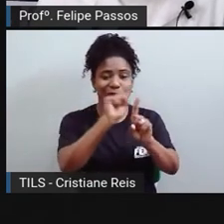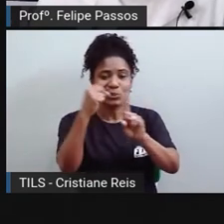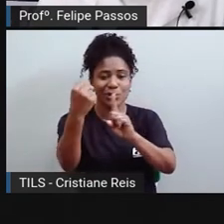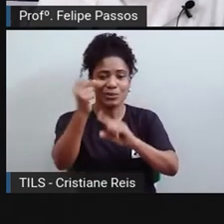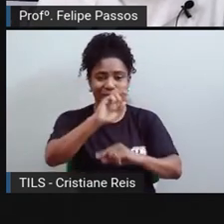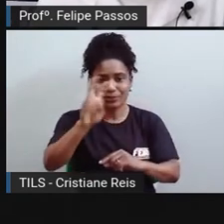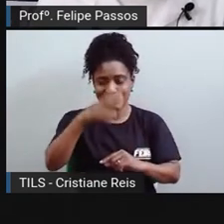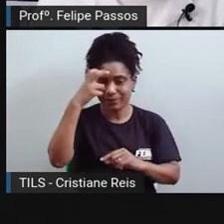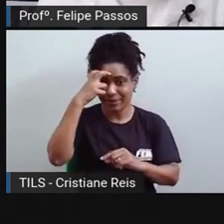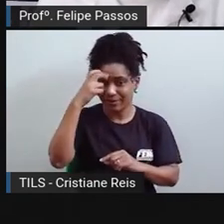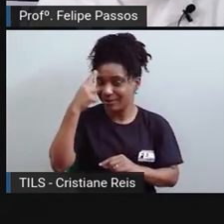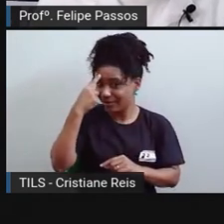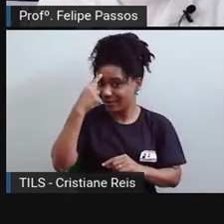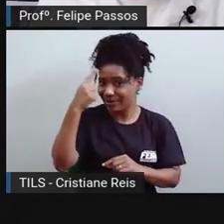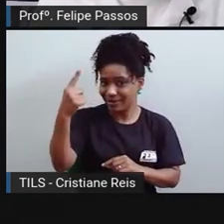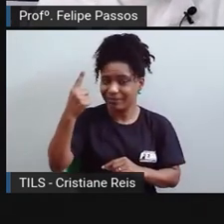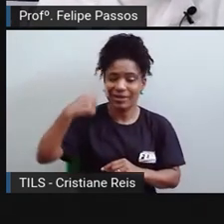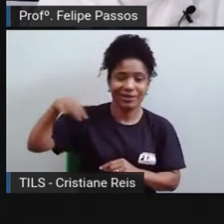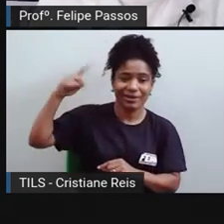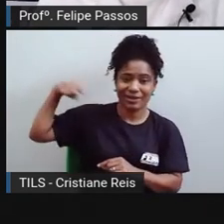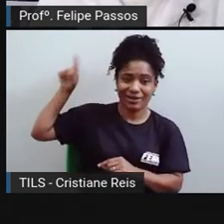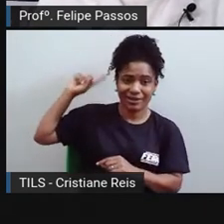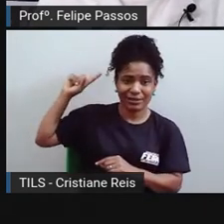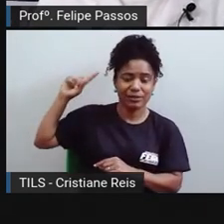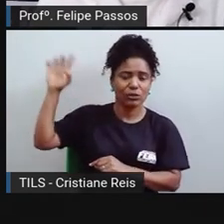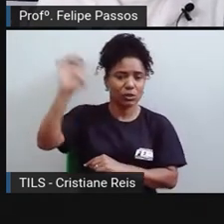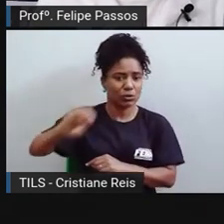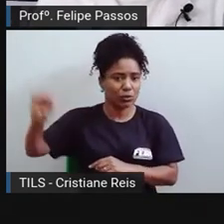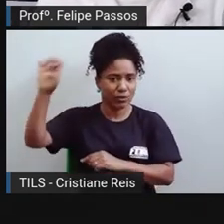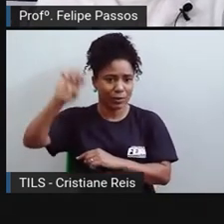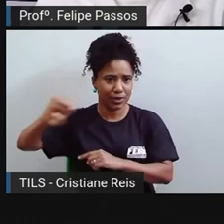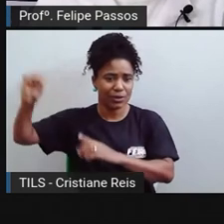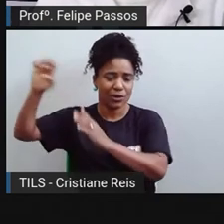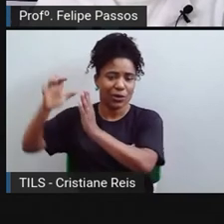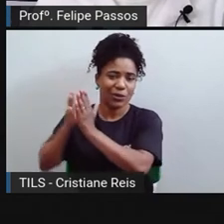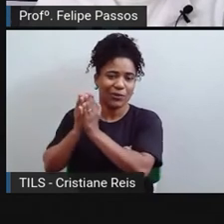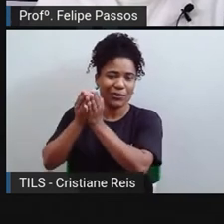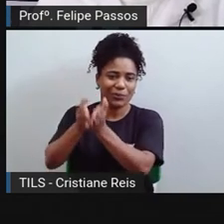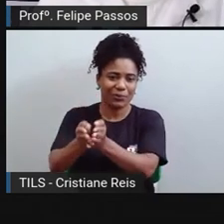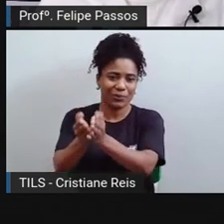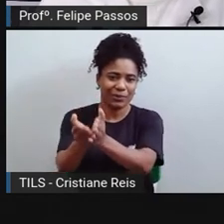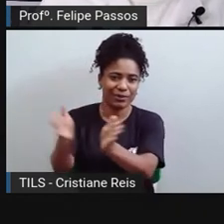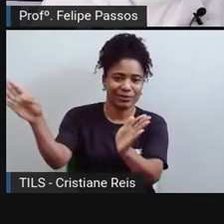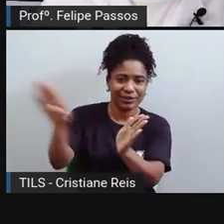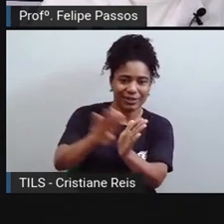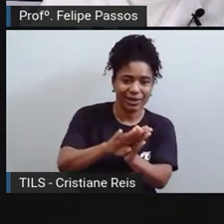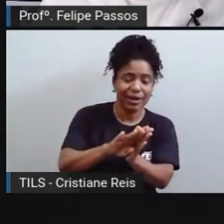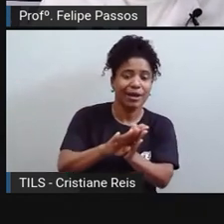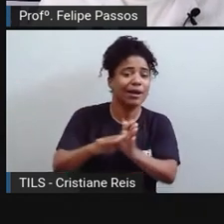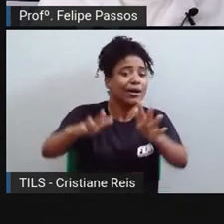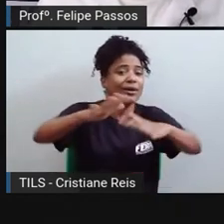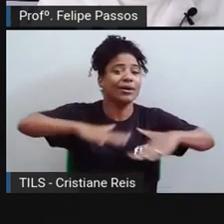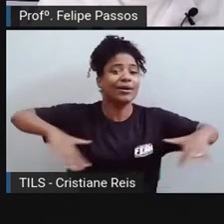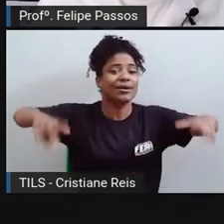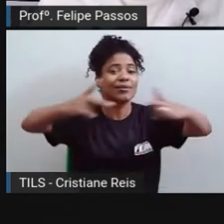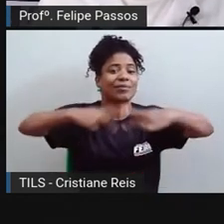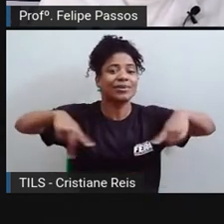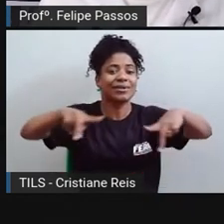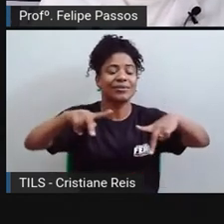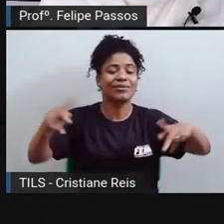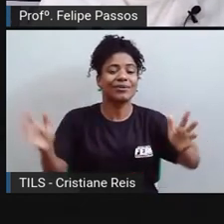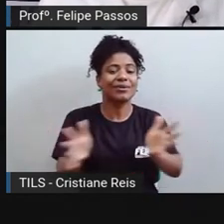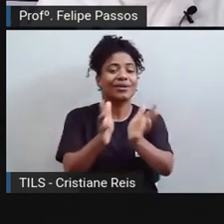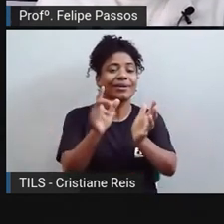habitado, antes dos europeus chegarem aqui, por populações indígenas. E muitas dessas terras que são